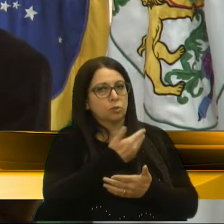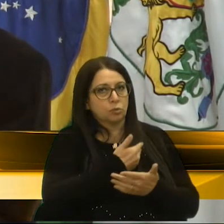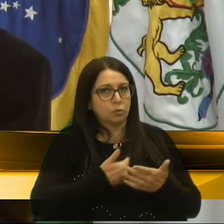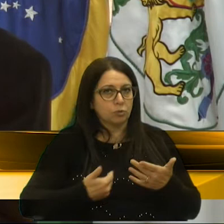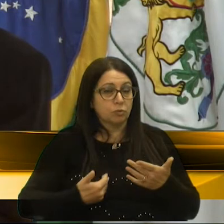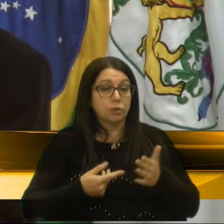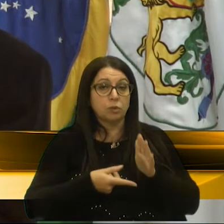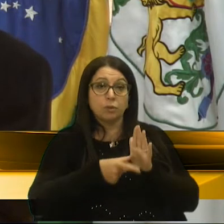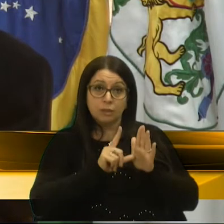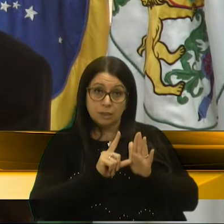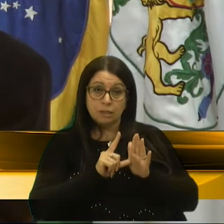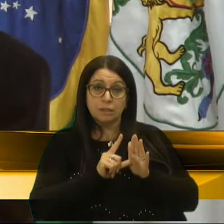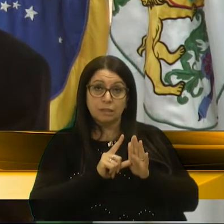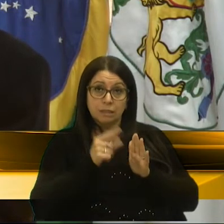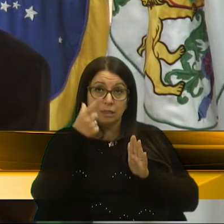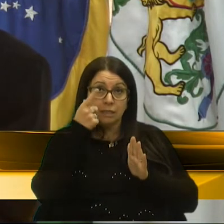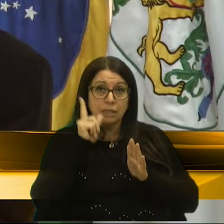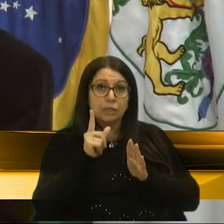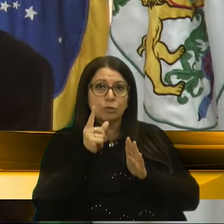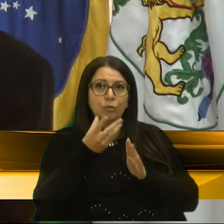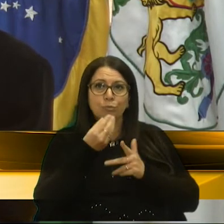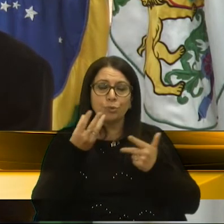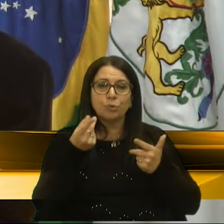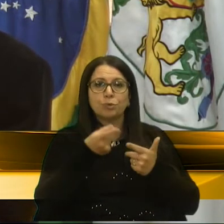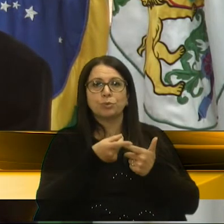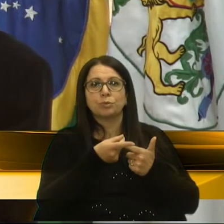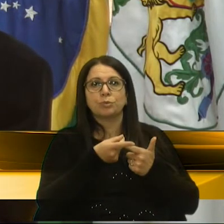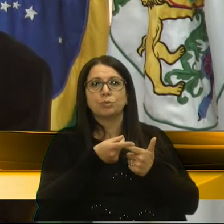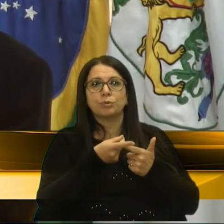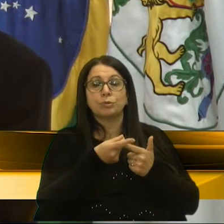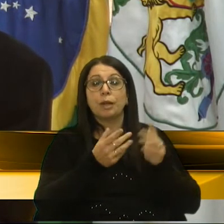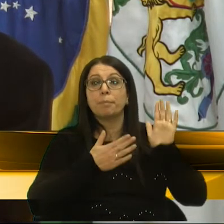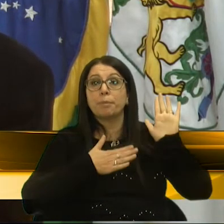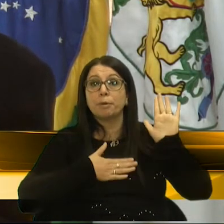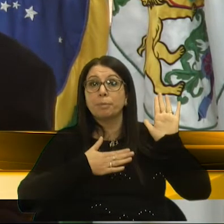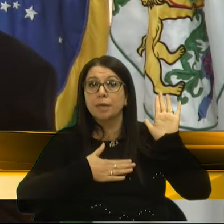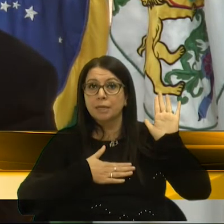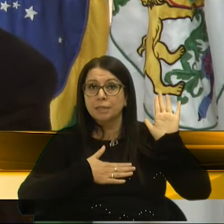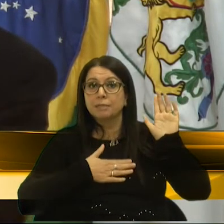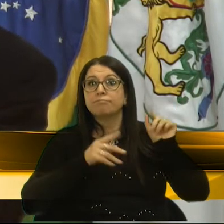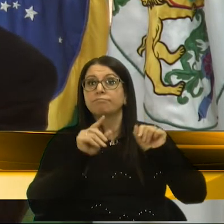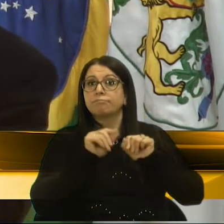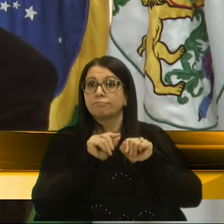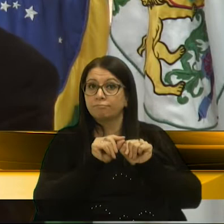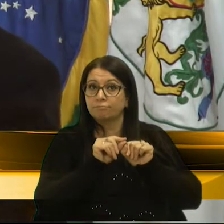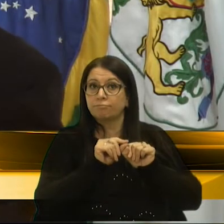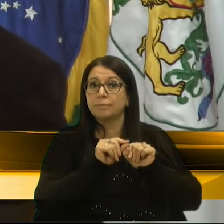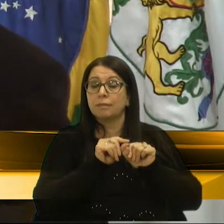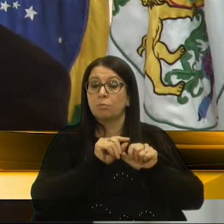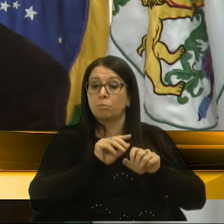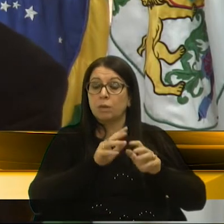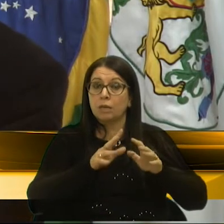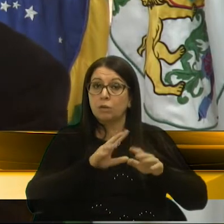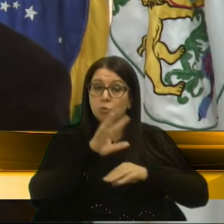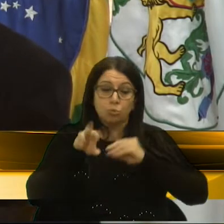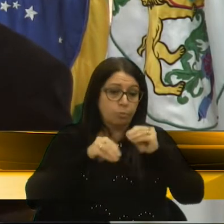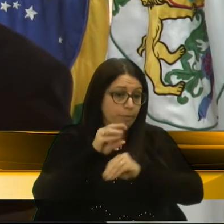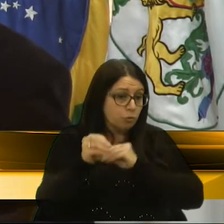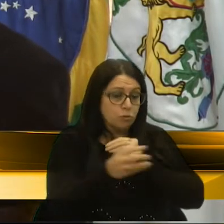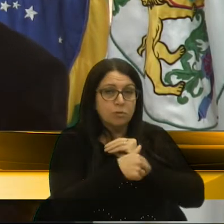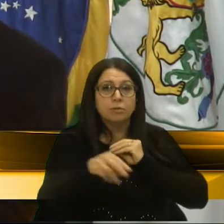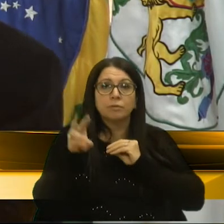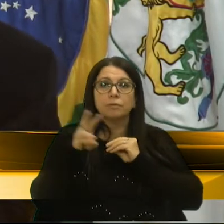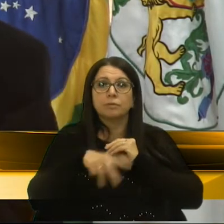anterior se elegeu muito em cima da promessa de que ia fazer um estardalhaço, ia resolver, ia